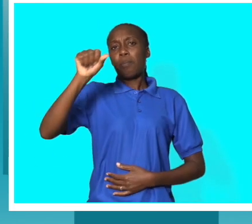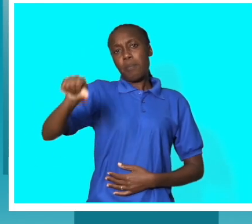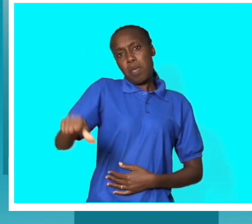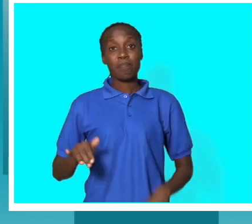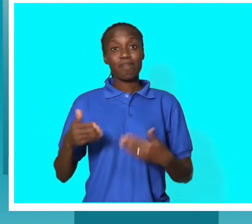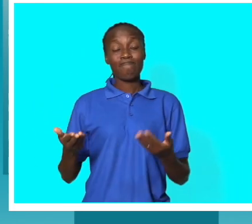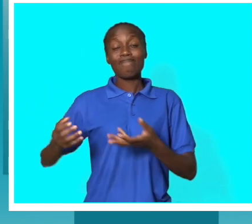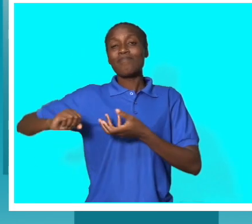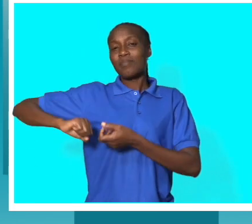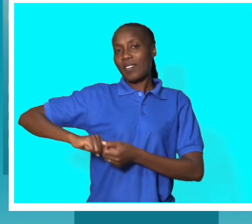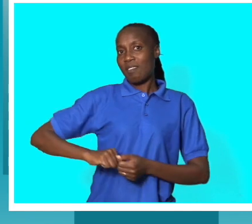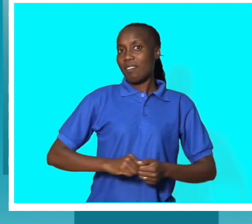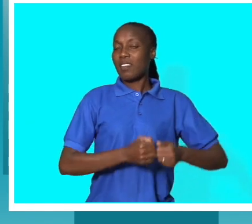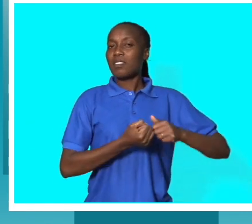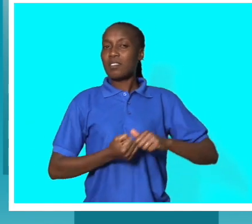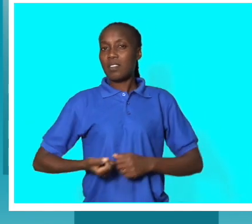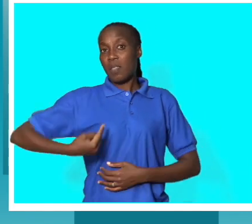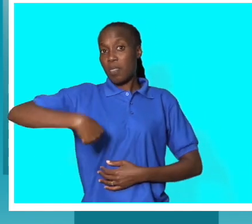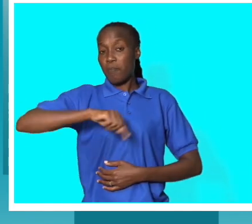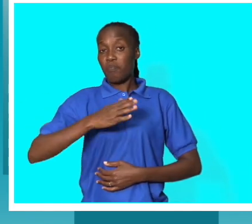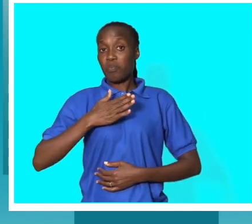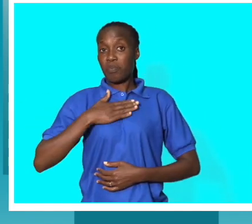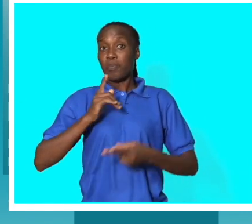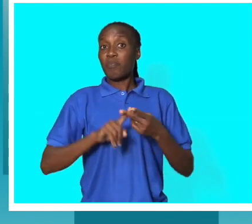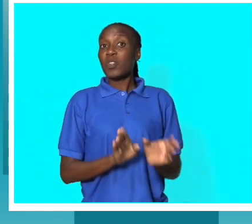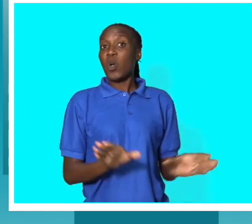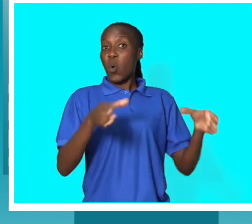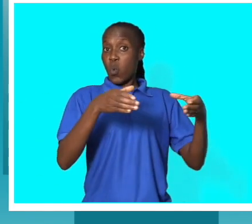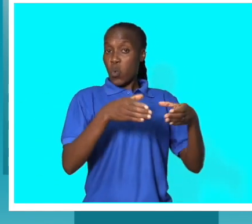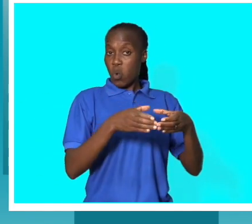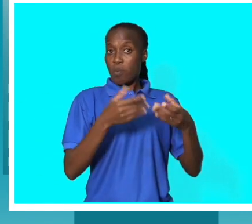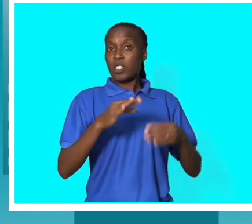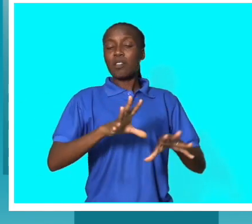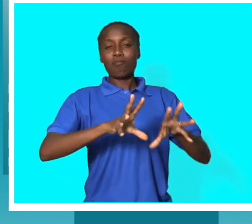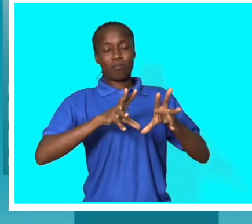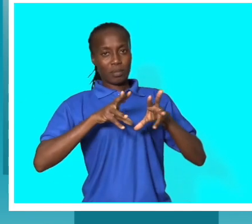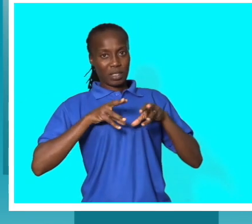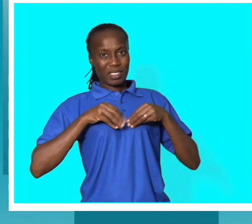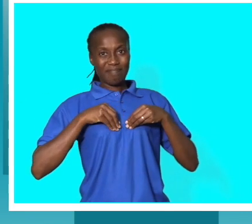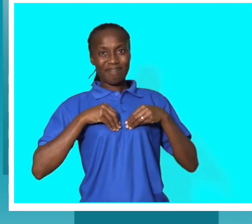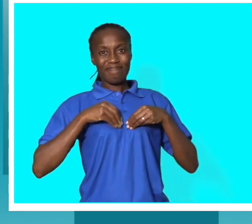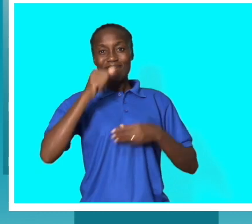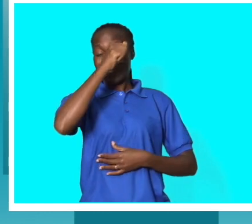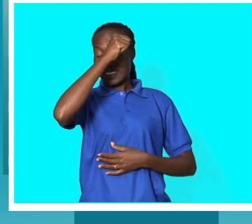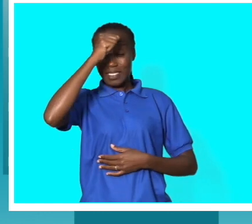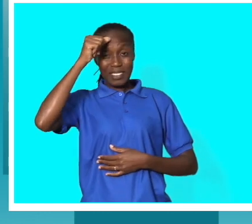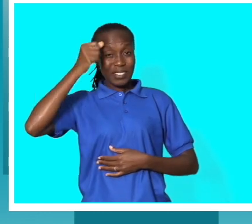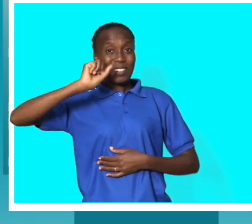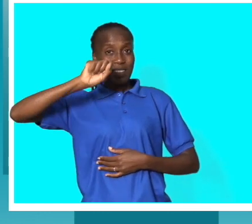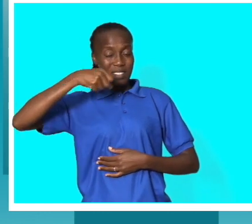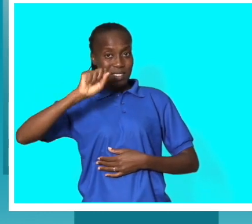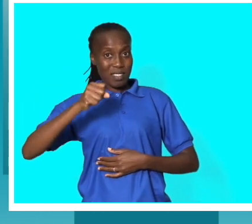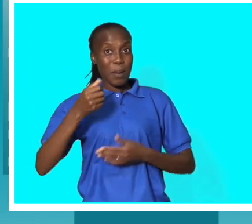a Kinafe. É um desafio que nós, eu e a minha equipa, estamos a assumir. Sabemos que não é fácil,